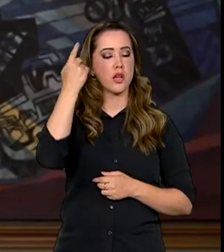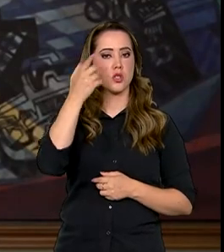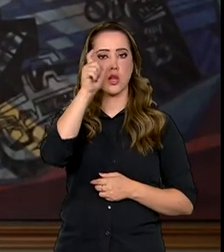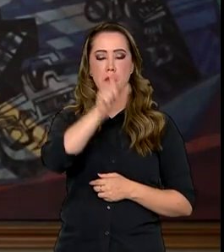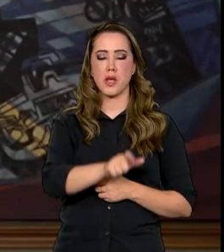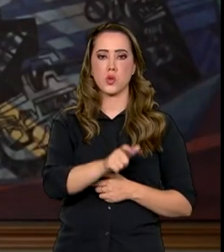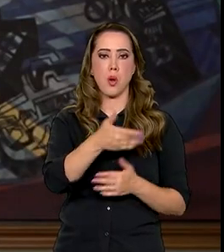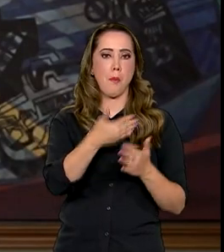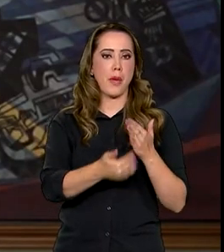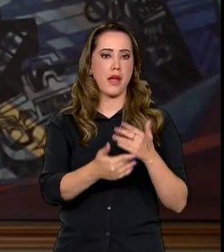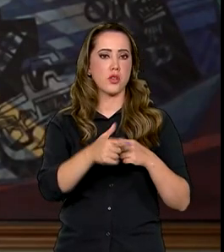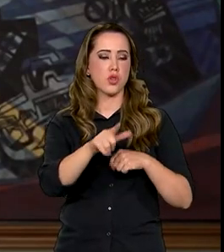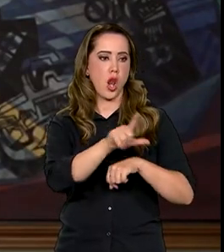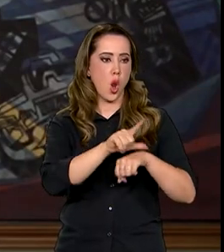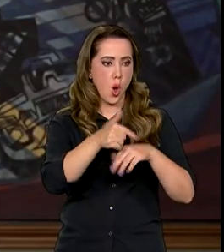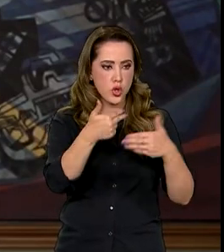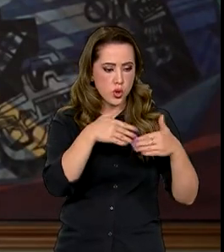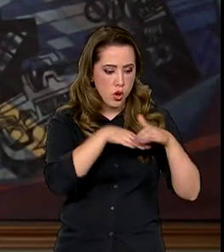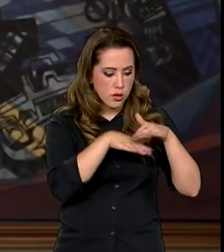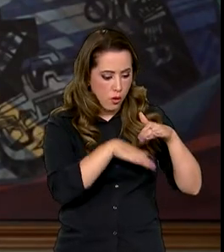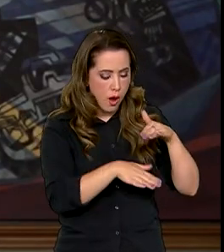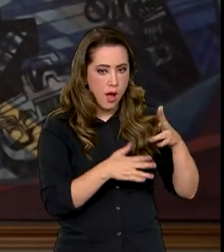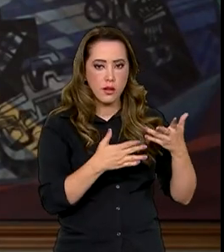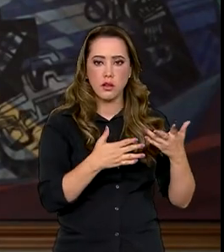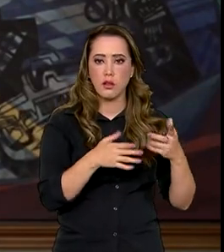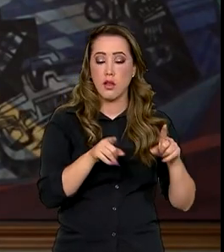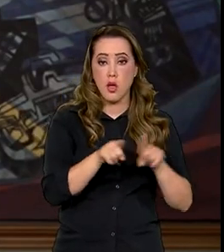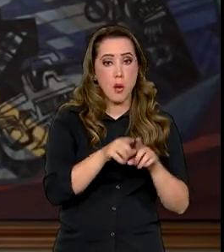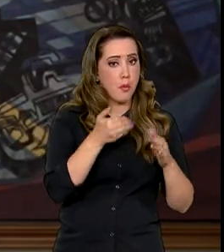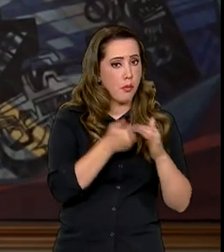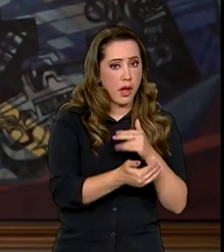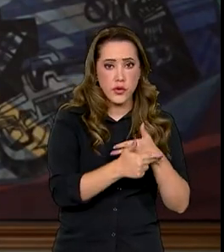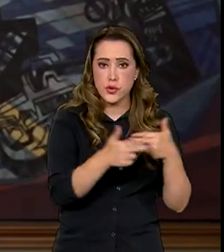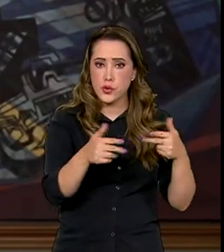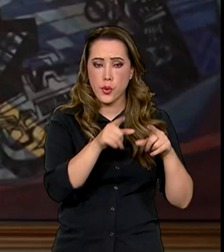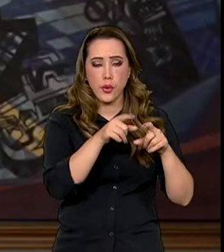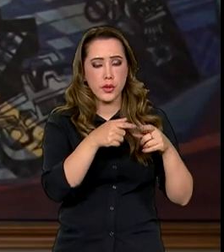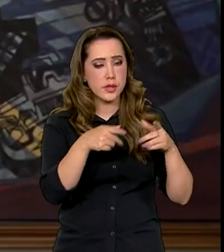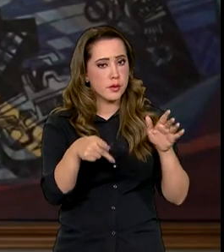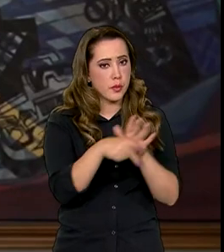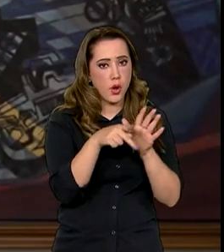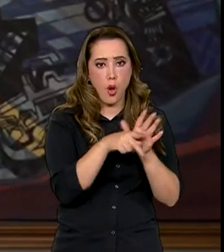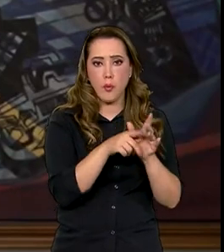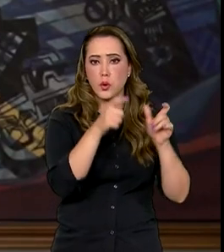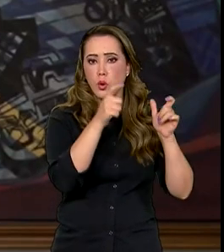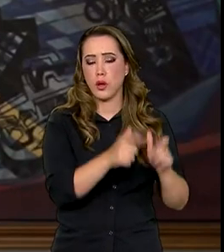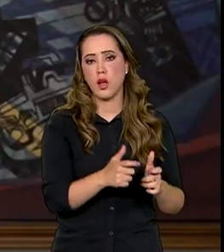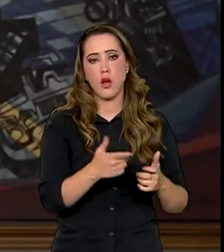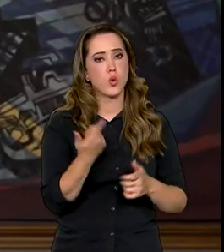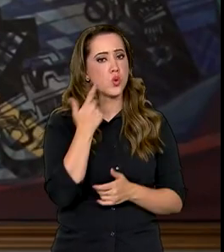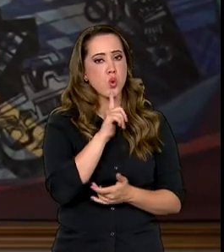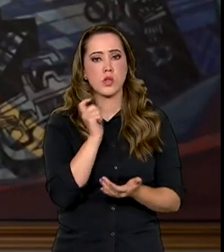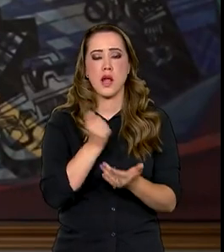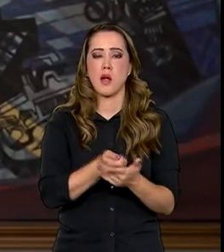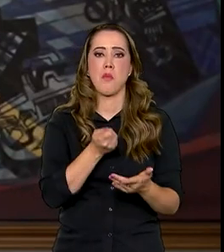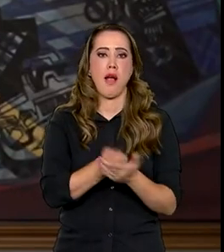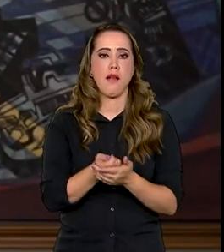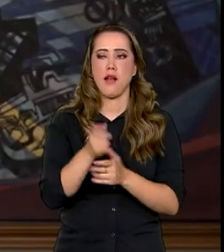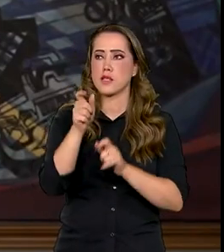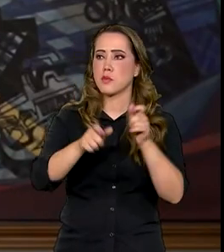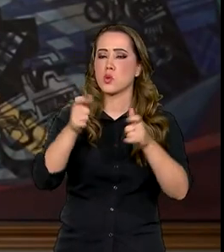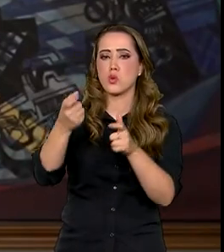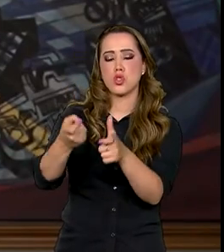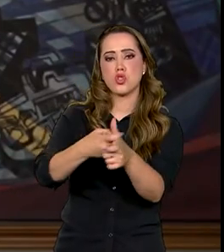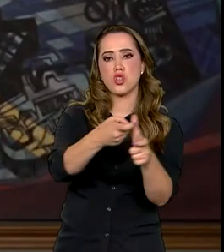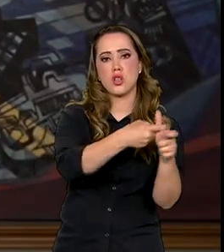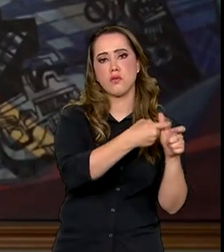pessoa perde o estoque da sua empresa, às vezes a própria empresa perde a maquinário com que trabalhava, não consegue pagar os seus fornecedores,